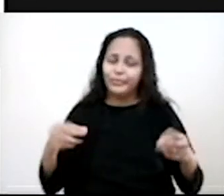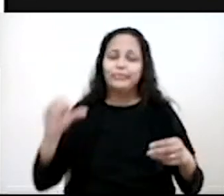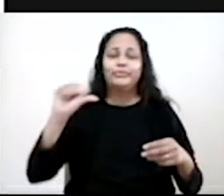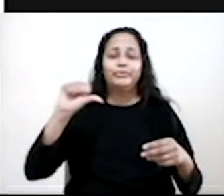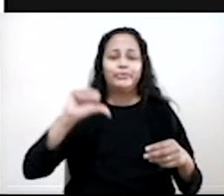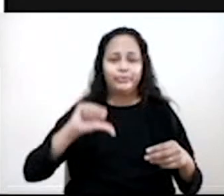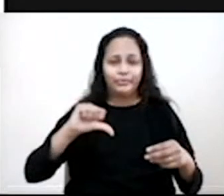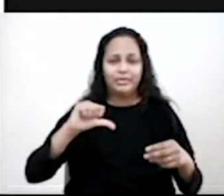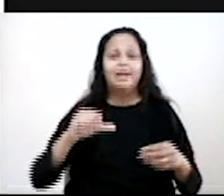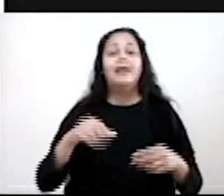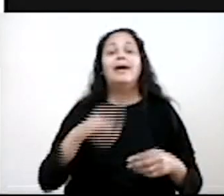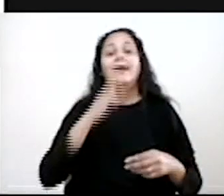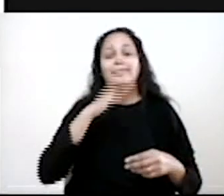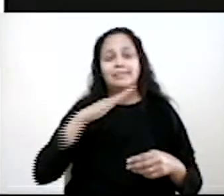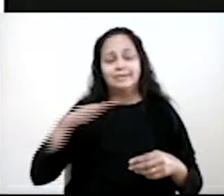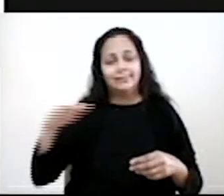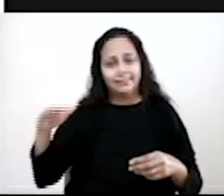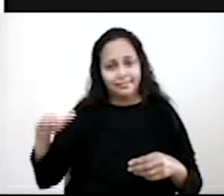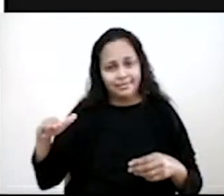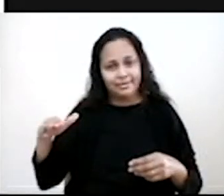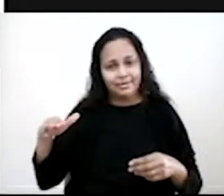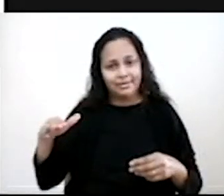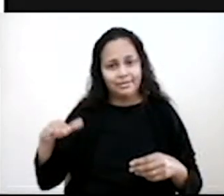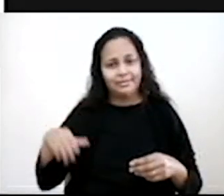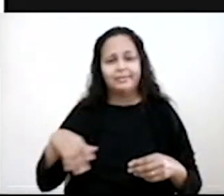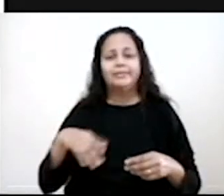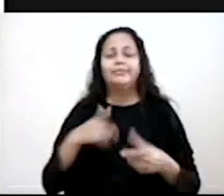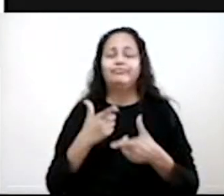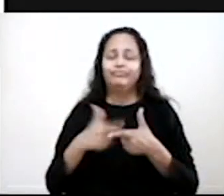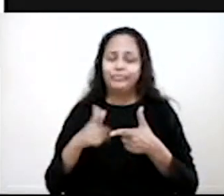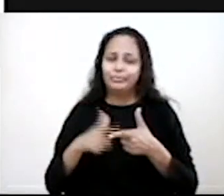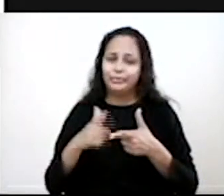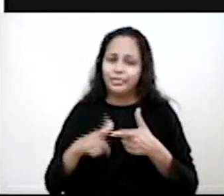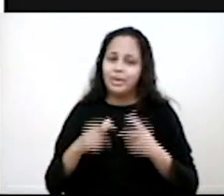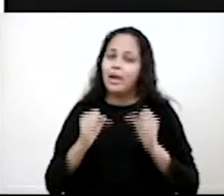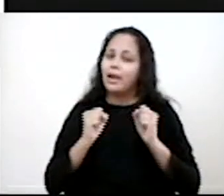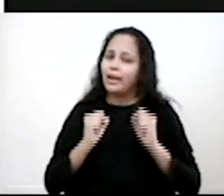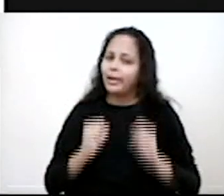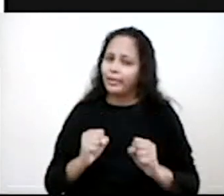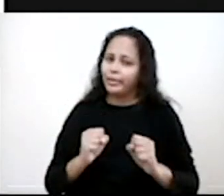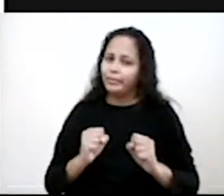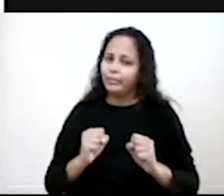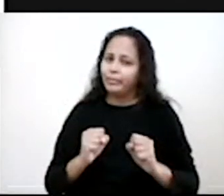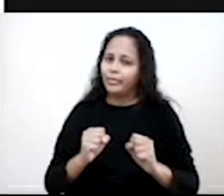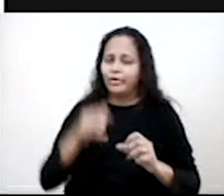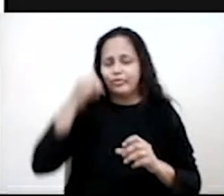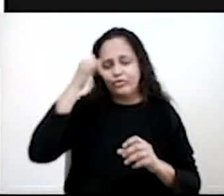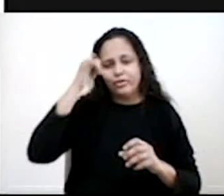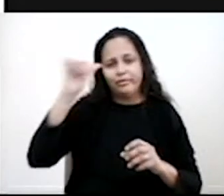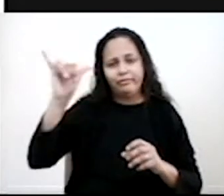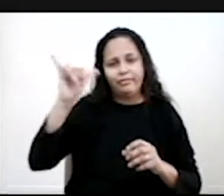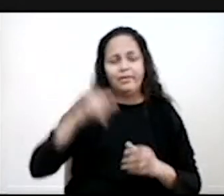Então, as crianças ficam expostas a vários tipos de problemas que deveriam ser evitados, esses problemas.